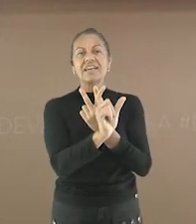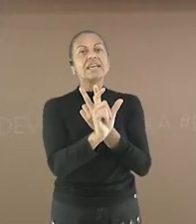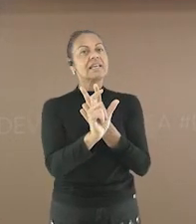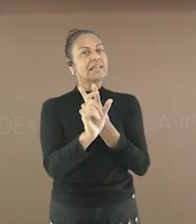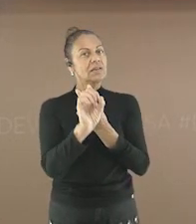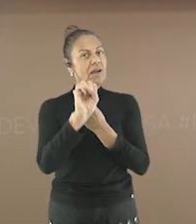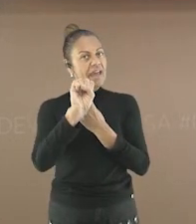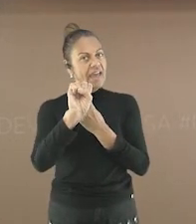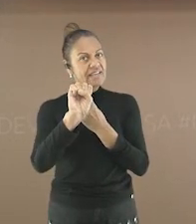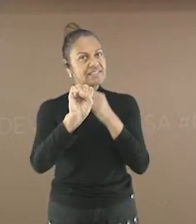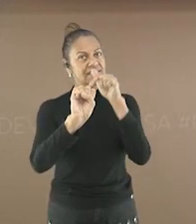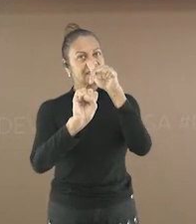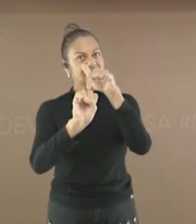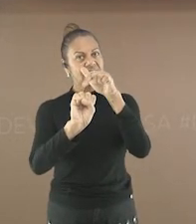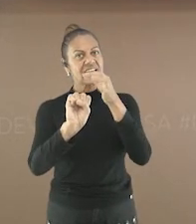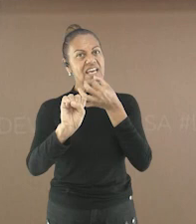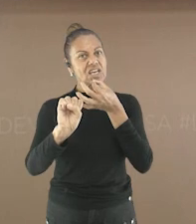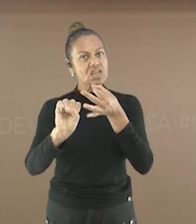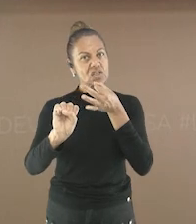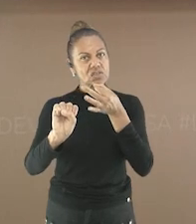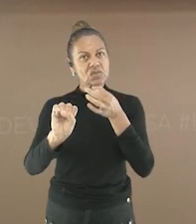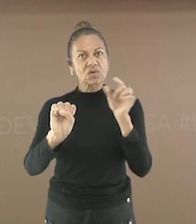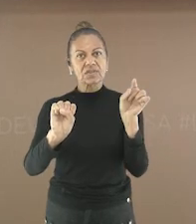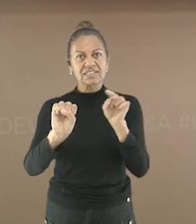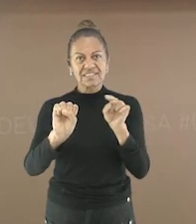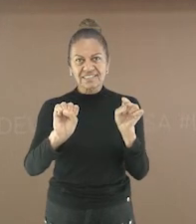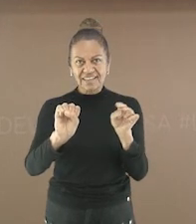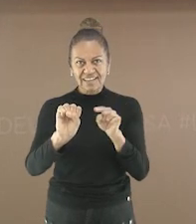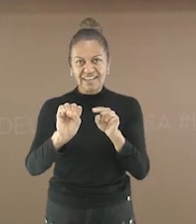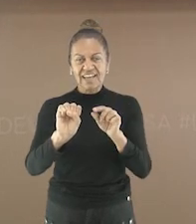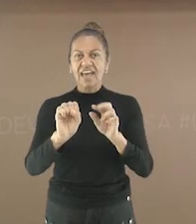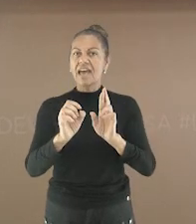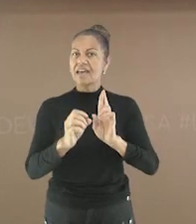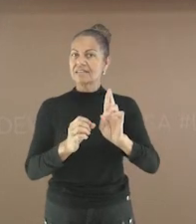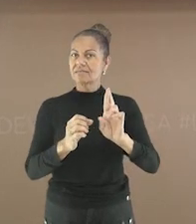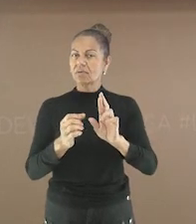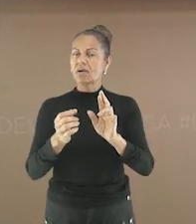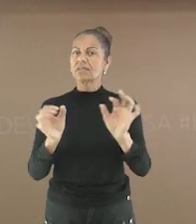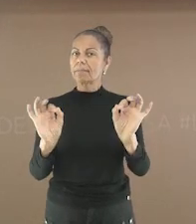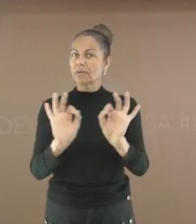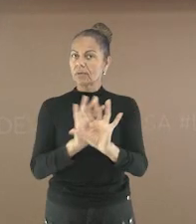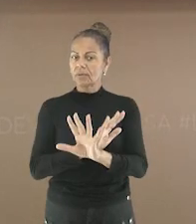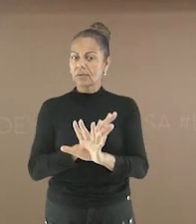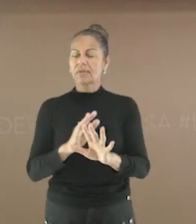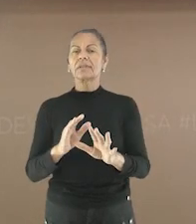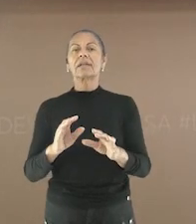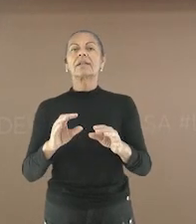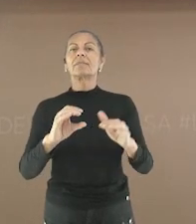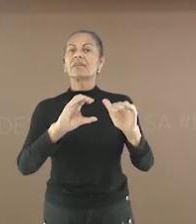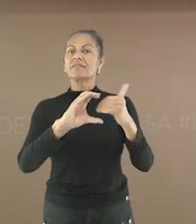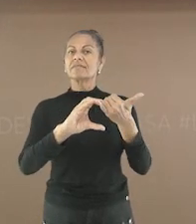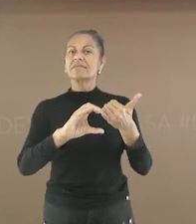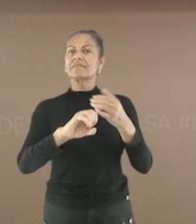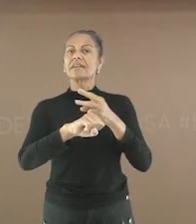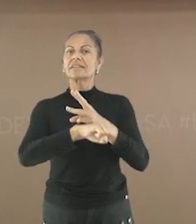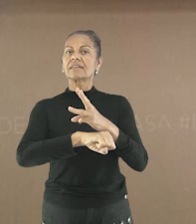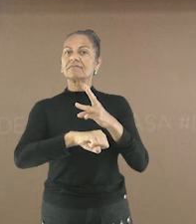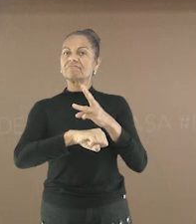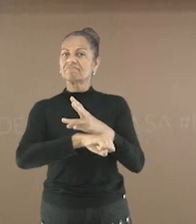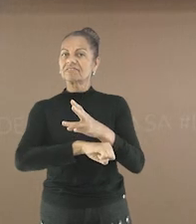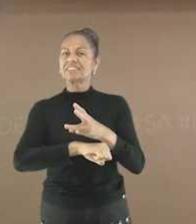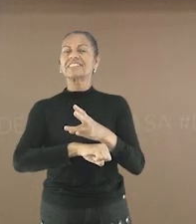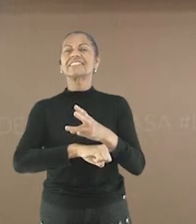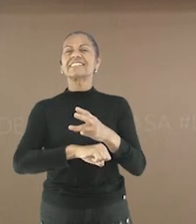a letra S Tendo o som de Z Façam no caderno Fotografe e nos enviem para o nosso WhatsApp